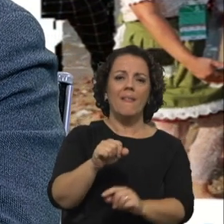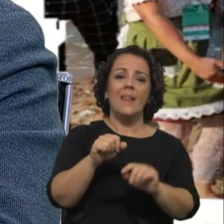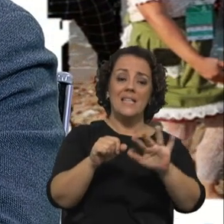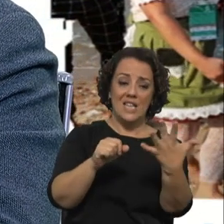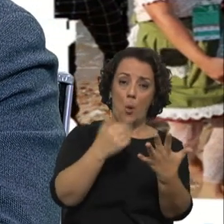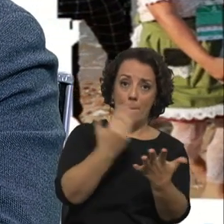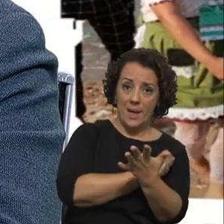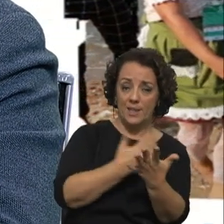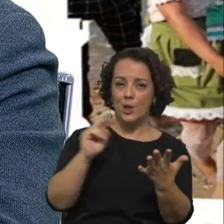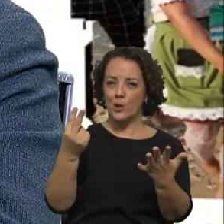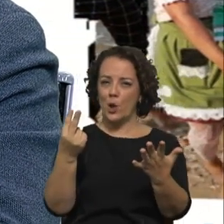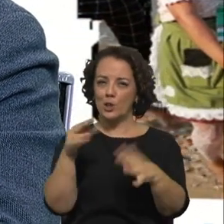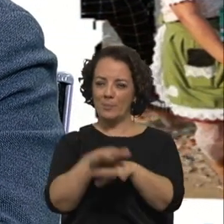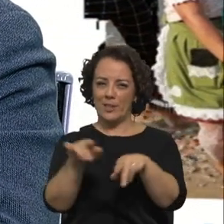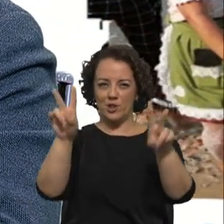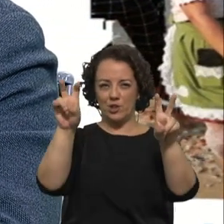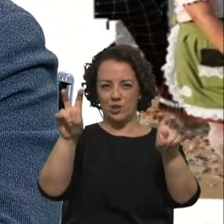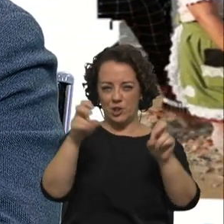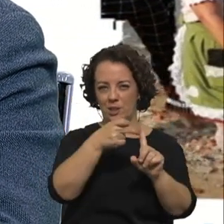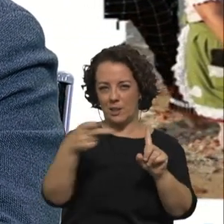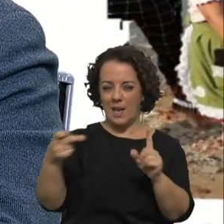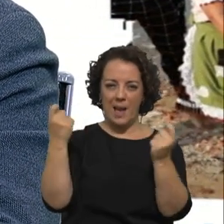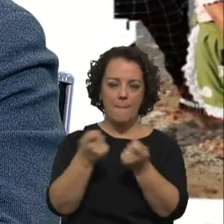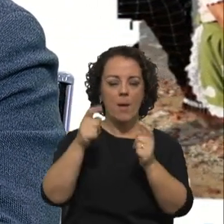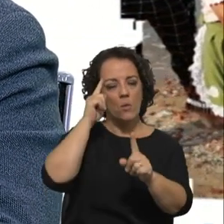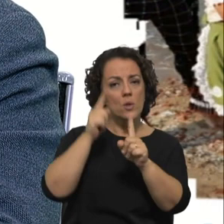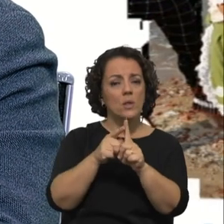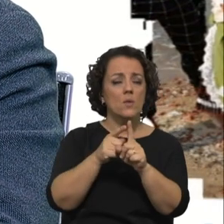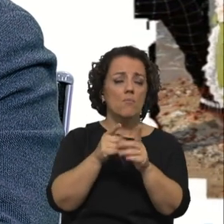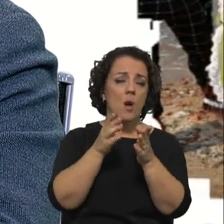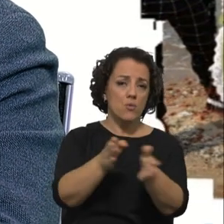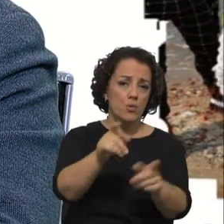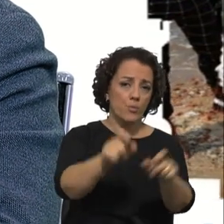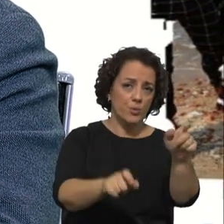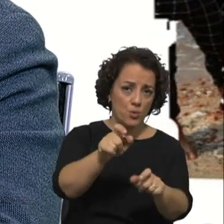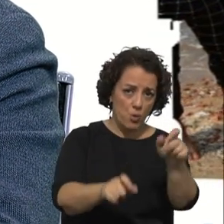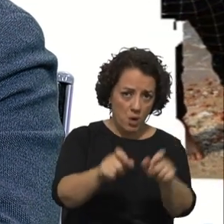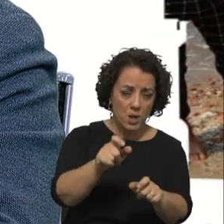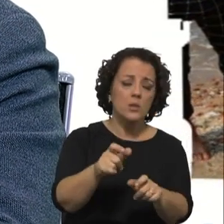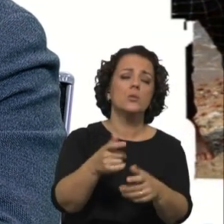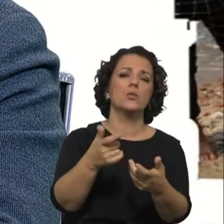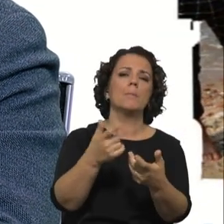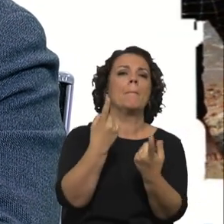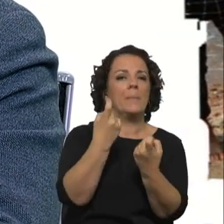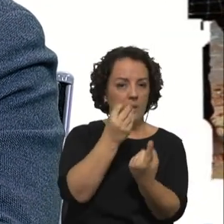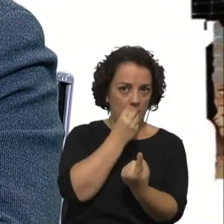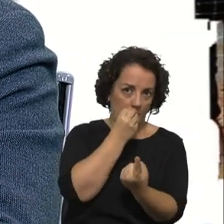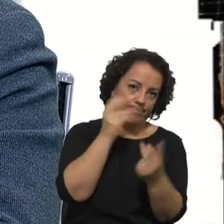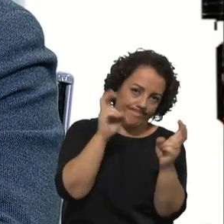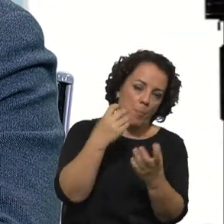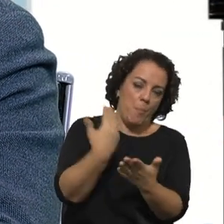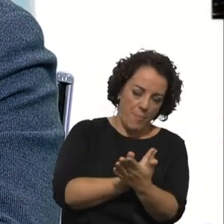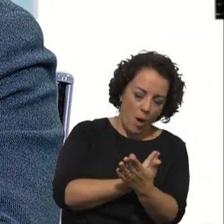que tenta ajudar os mais necessitados e aqueles que precisam não só do pão, mas também de uma palavra amiga e que